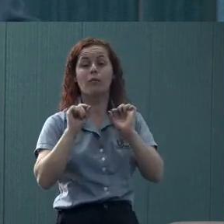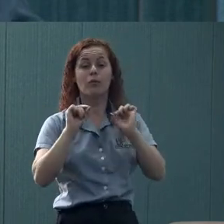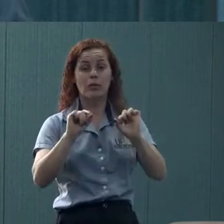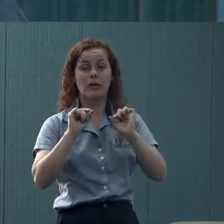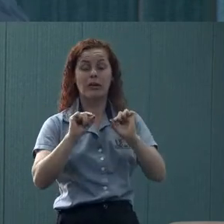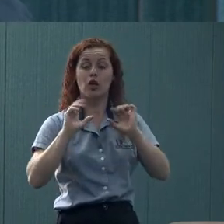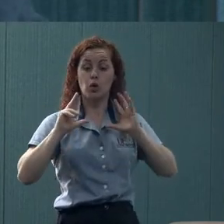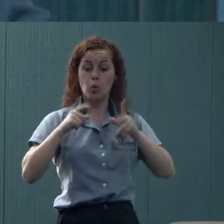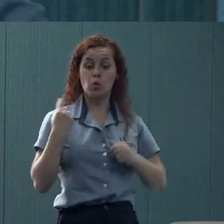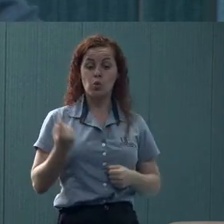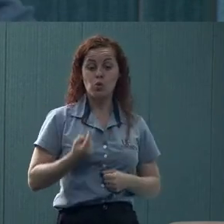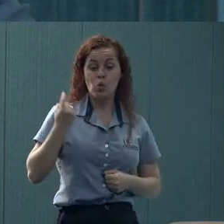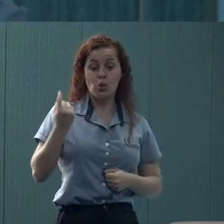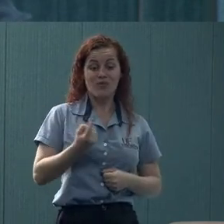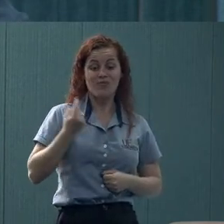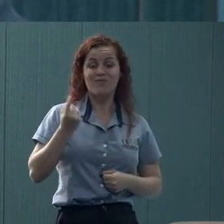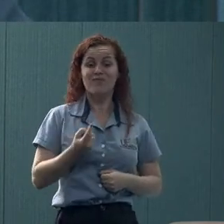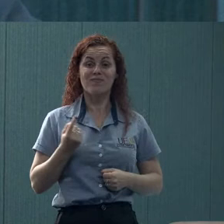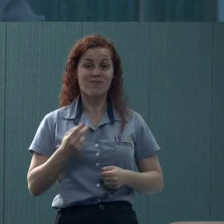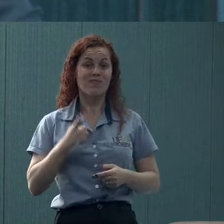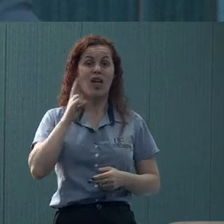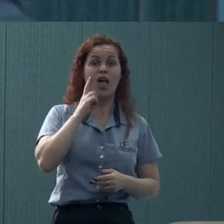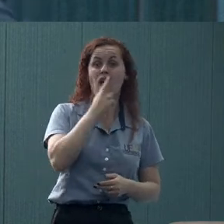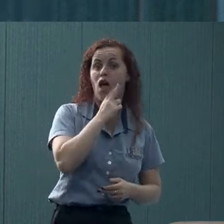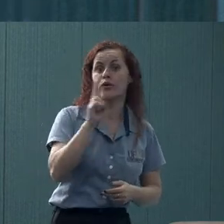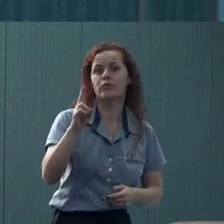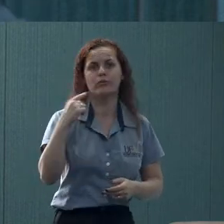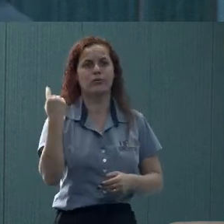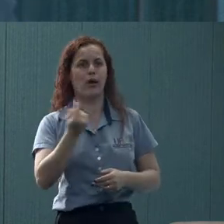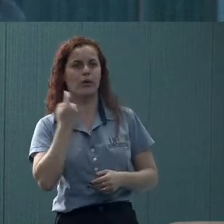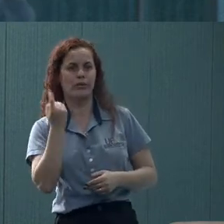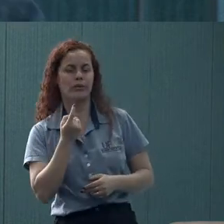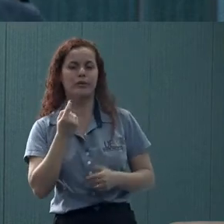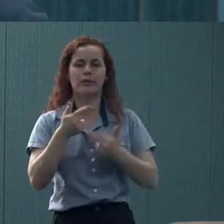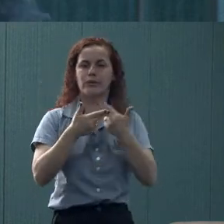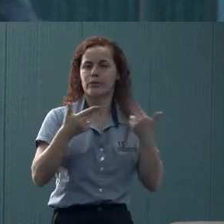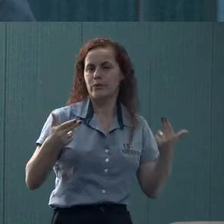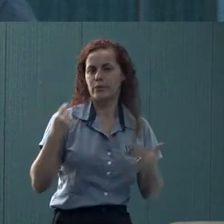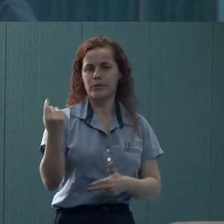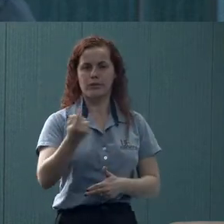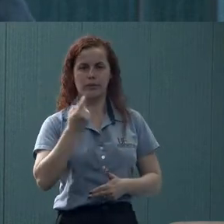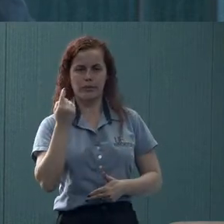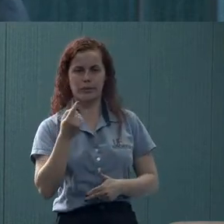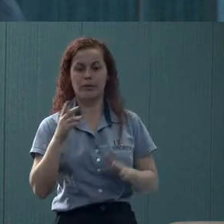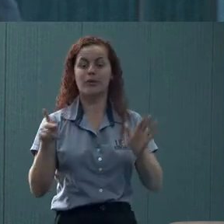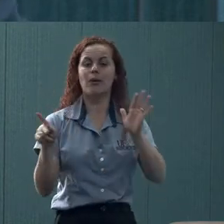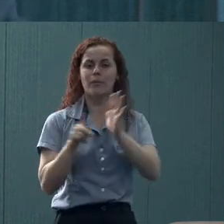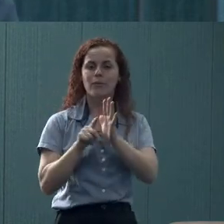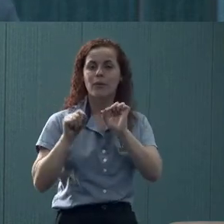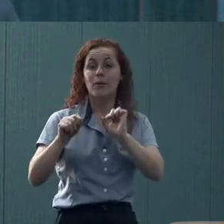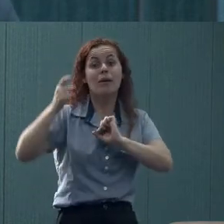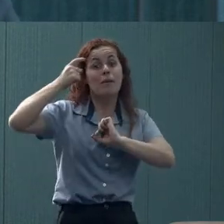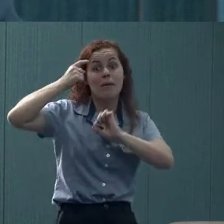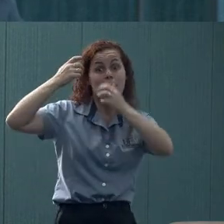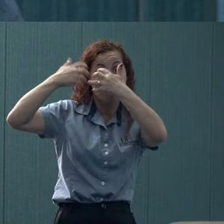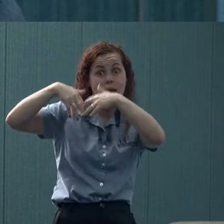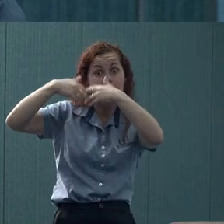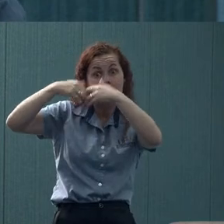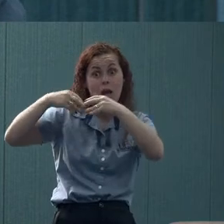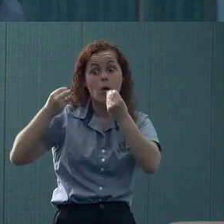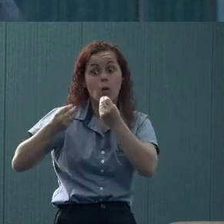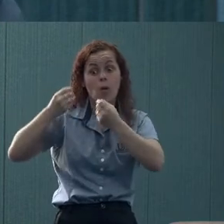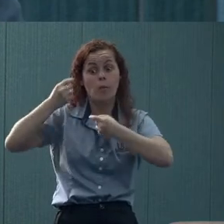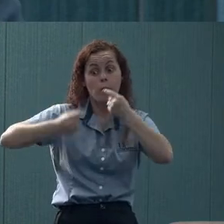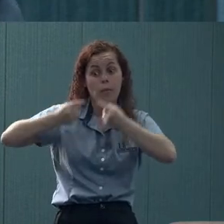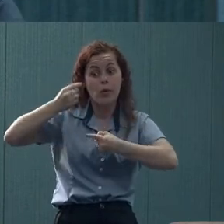tudo sozinho, que vai no RU sozinho, que faz as coisas sozinho. Então, essa é uma questão também para se pensar, enquanto